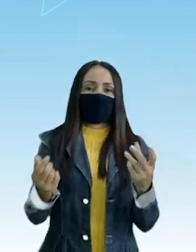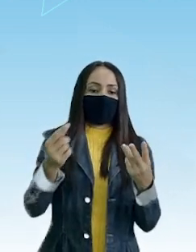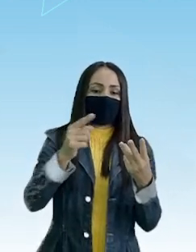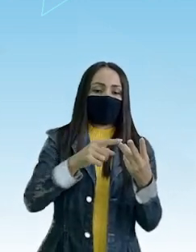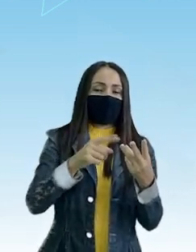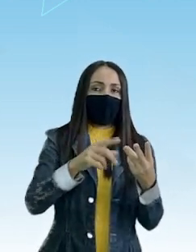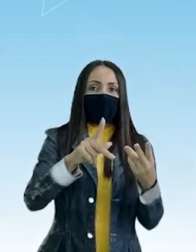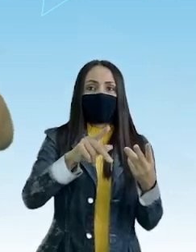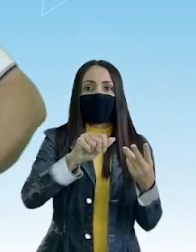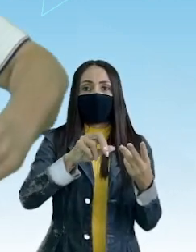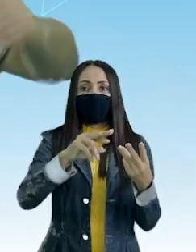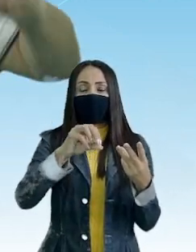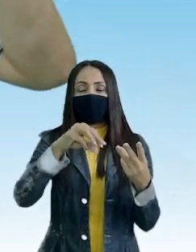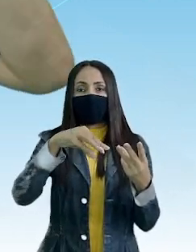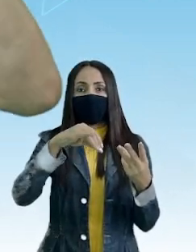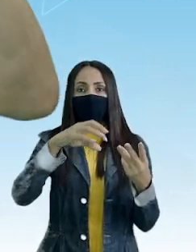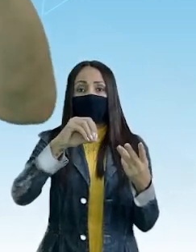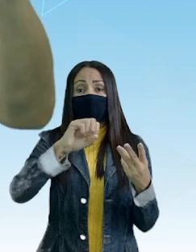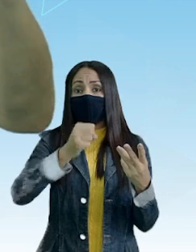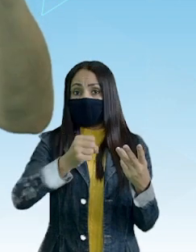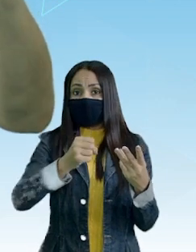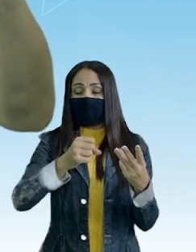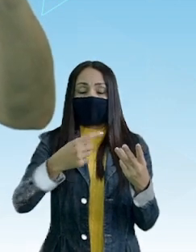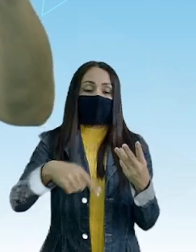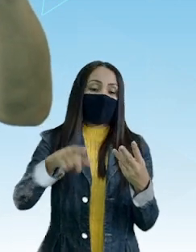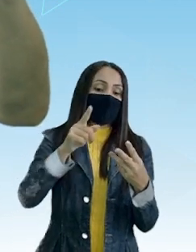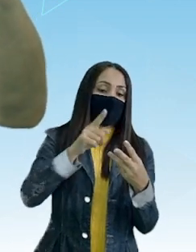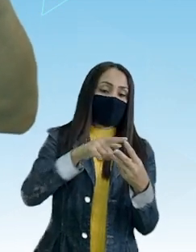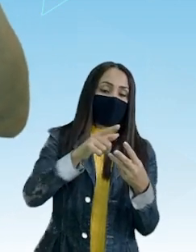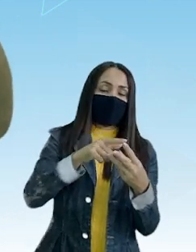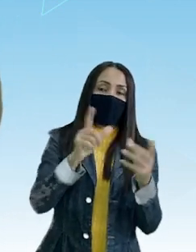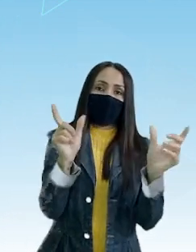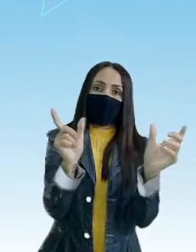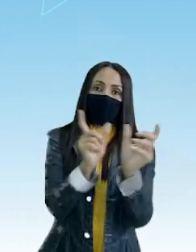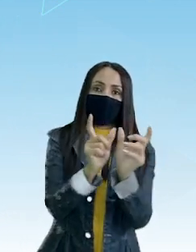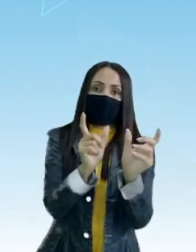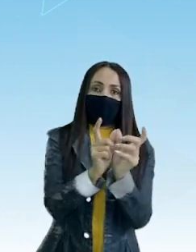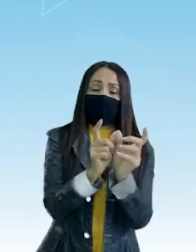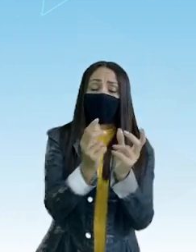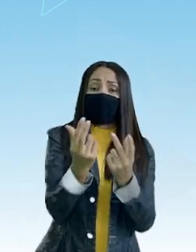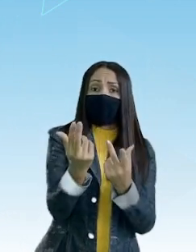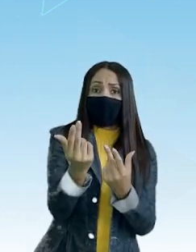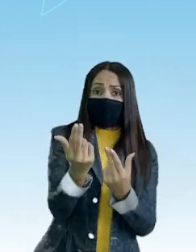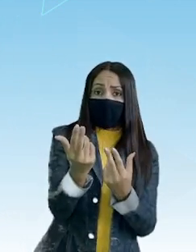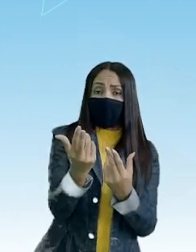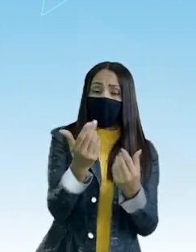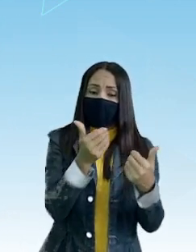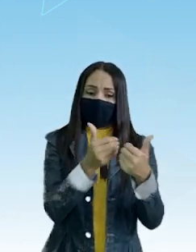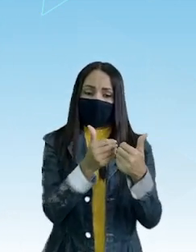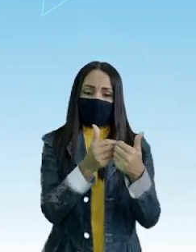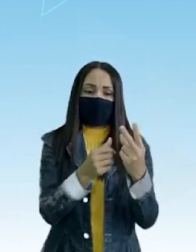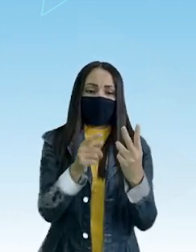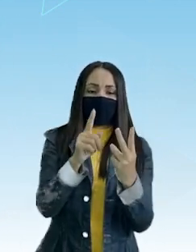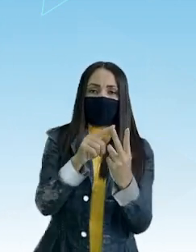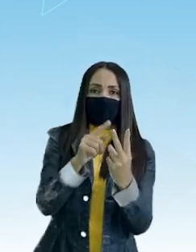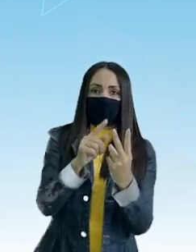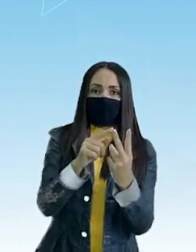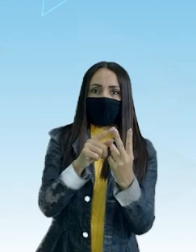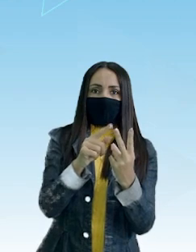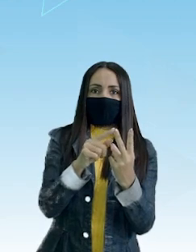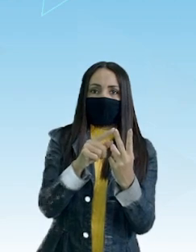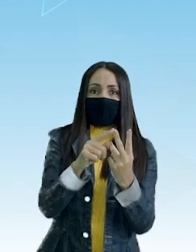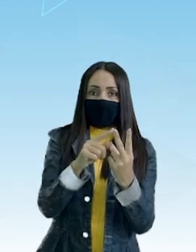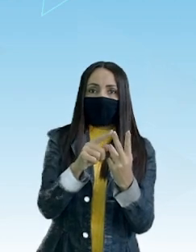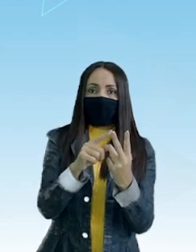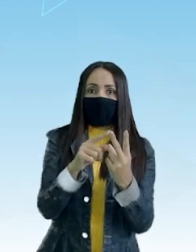Gravem bem essa questão Quando eu falar de Sinônimo São palavras De sentido Aproximado Antônimo Sentido